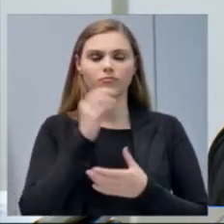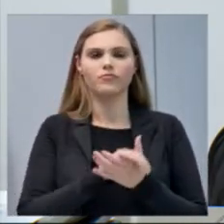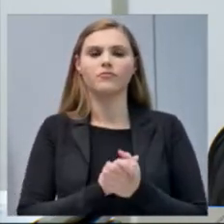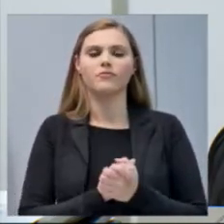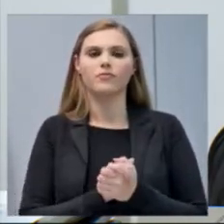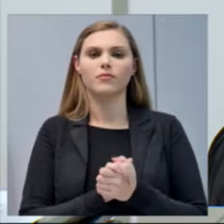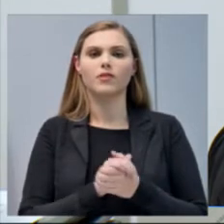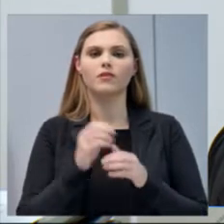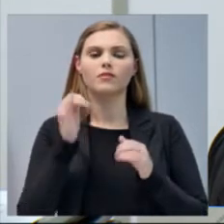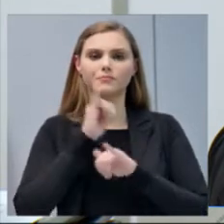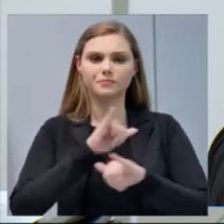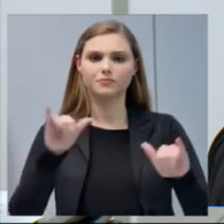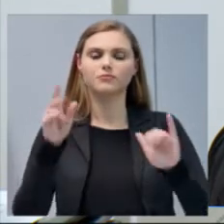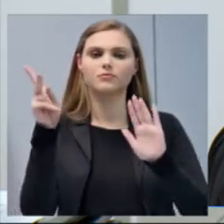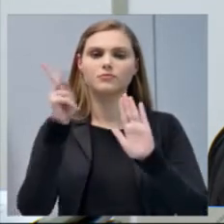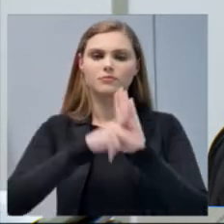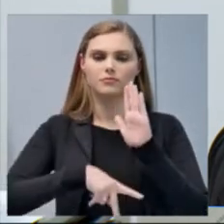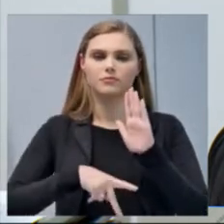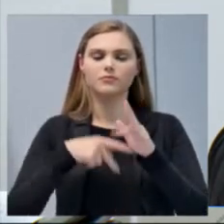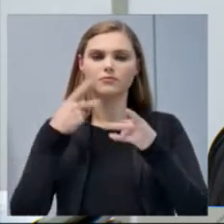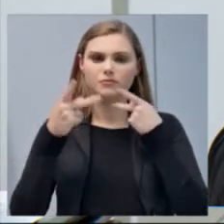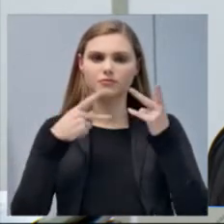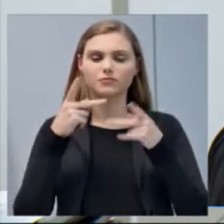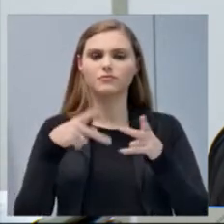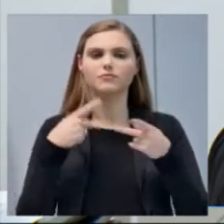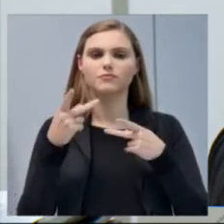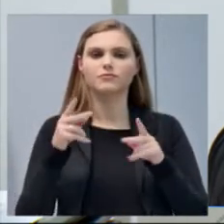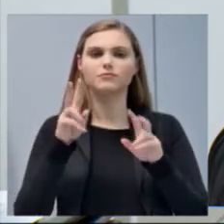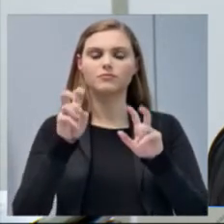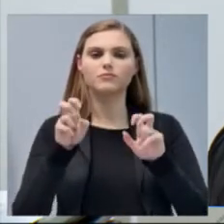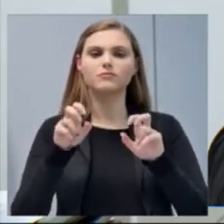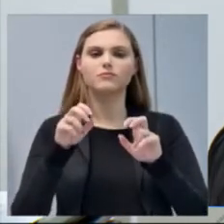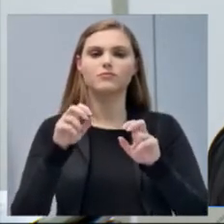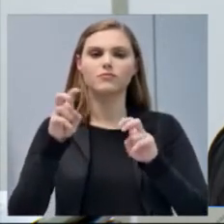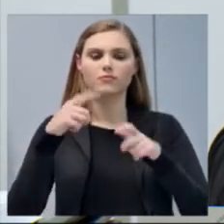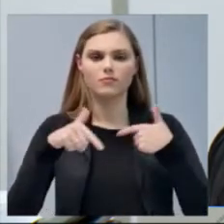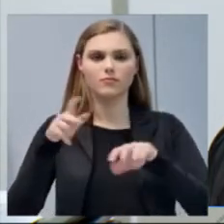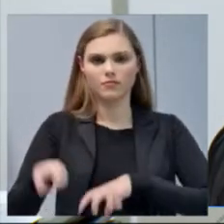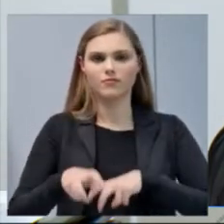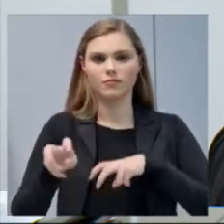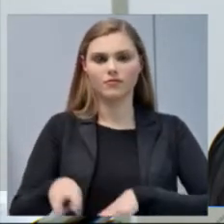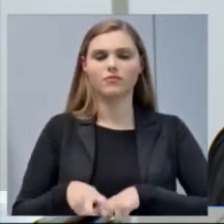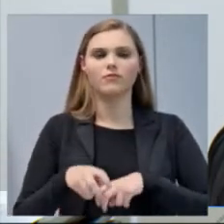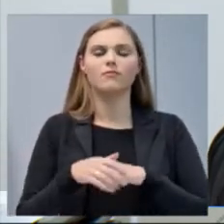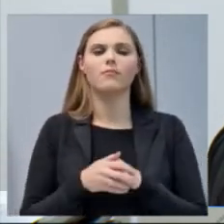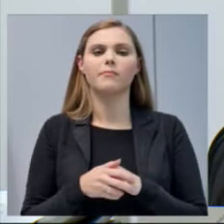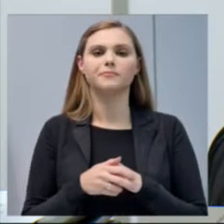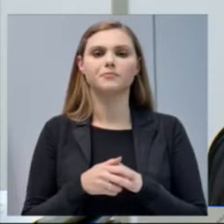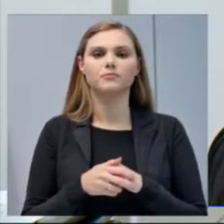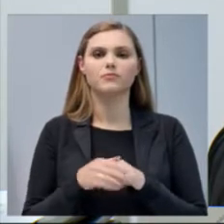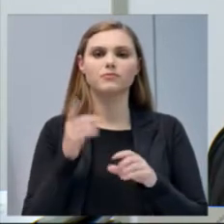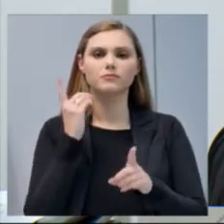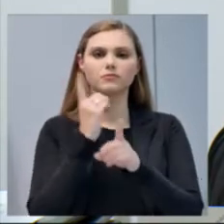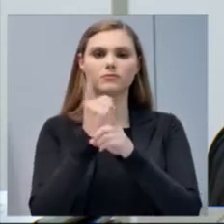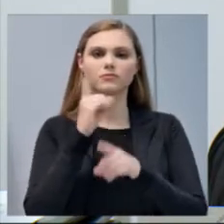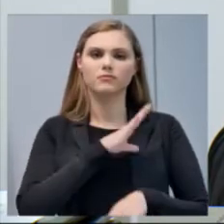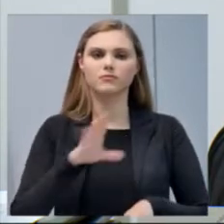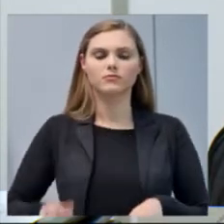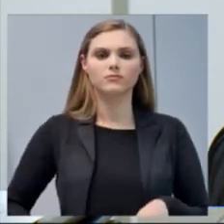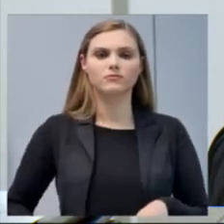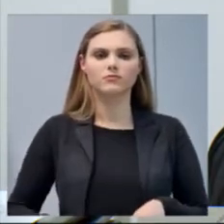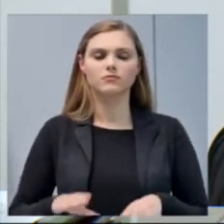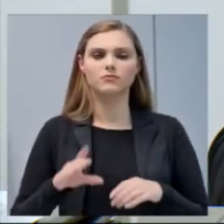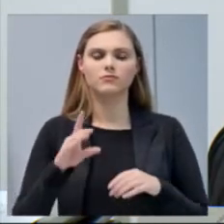projeto citado, que institui normas reguladoras do trabalho rural e da outras providências, encontra-se na Câmara dos